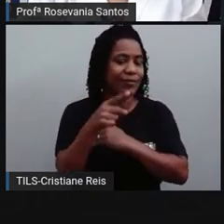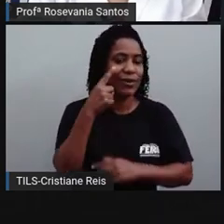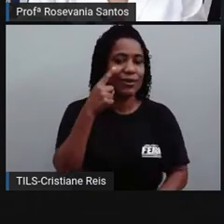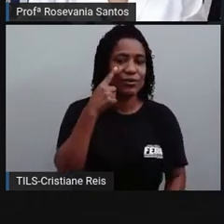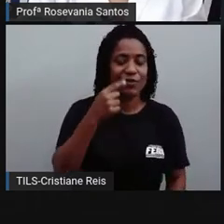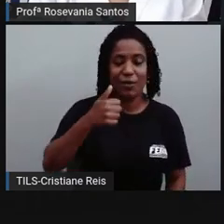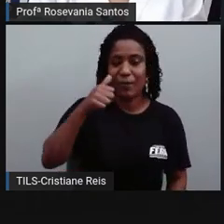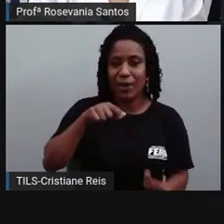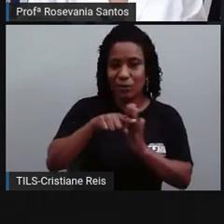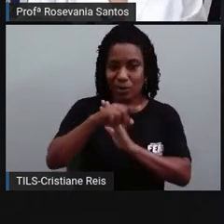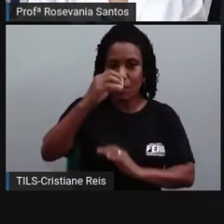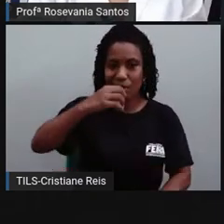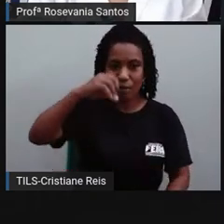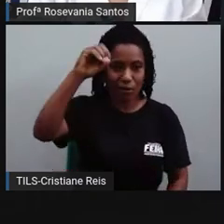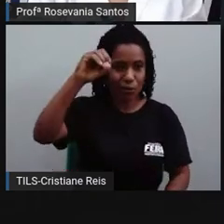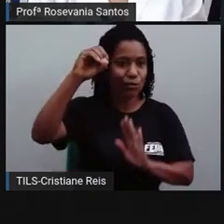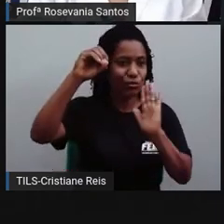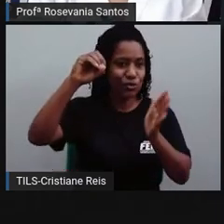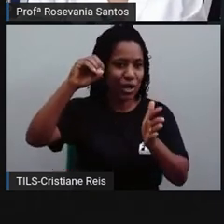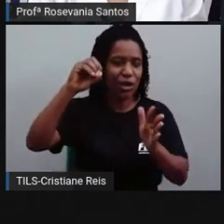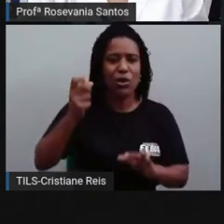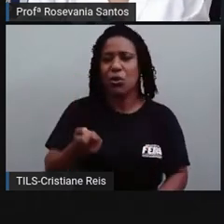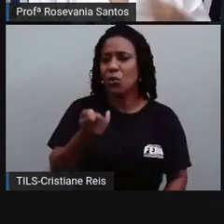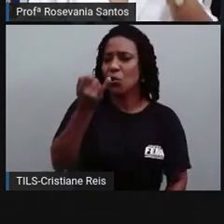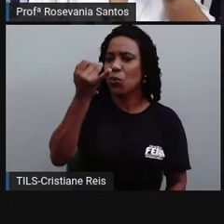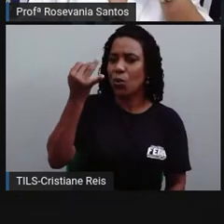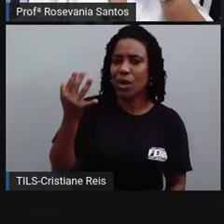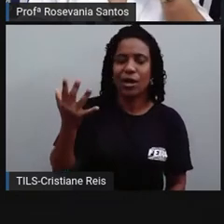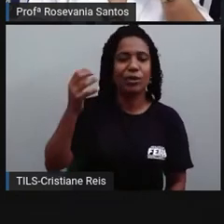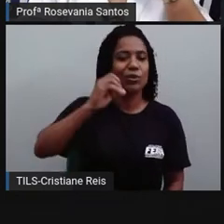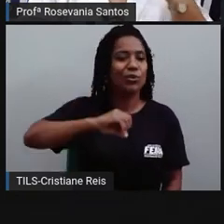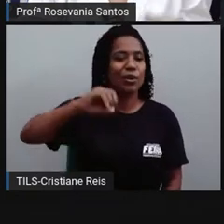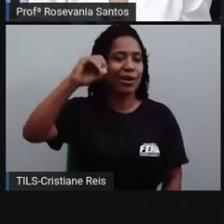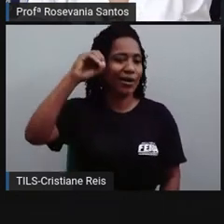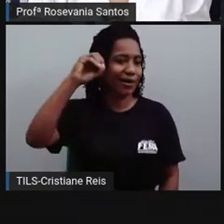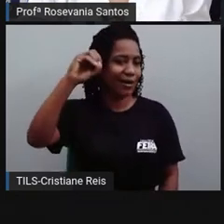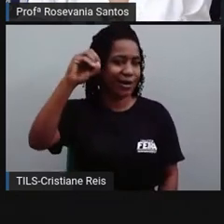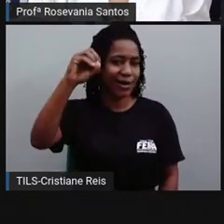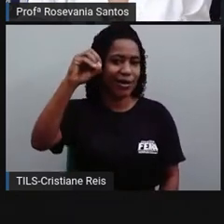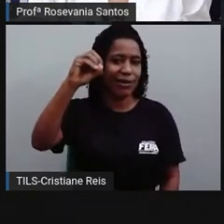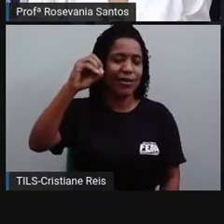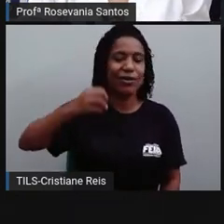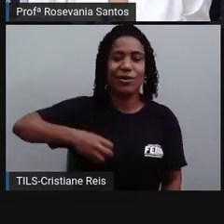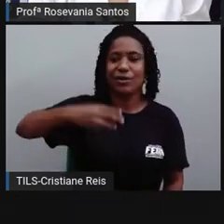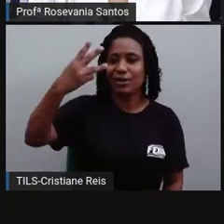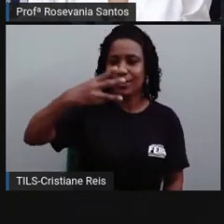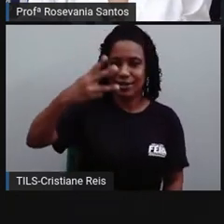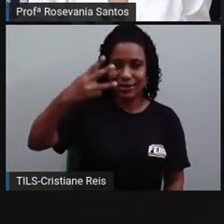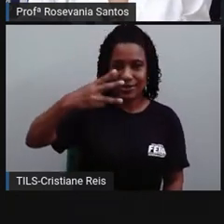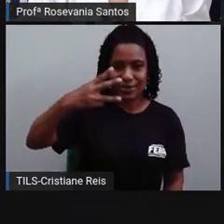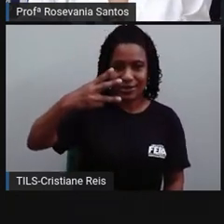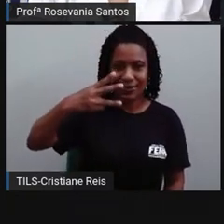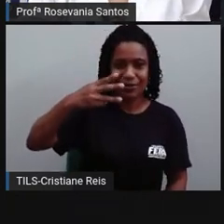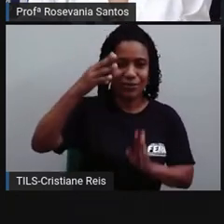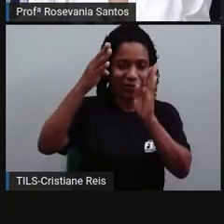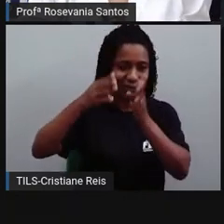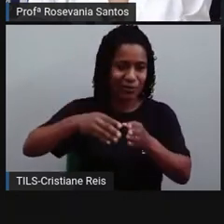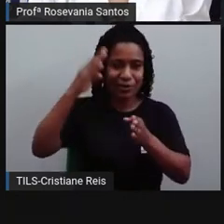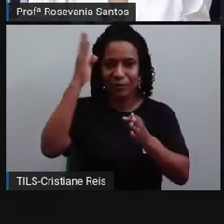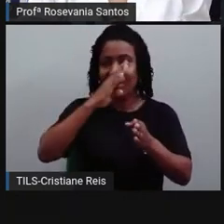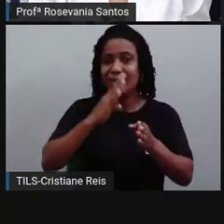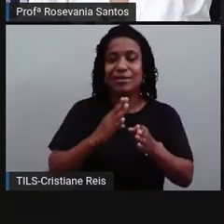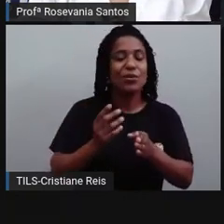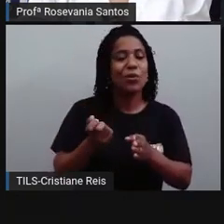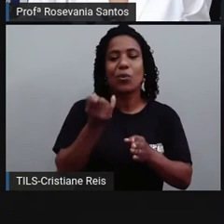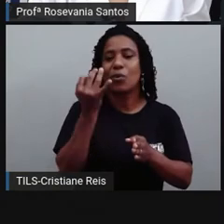em graus, por exemplo, quantos graus tem no caso, né, o terceiro fuso horário brasileiro? Aí eu já vou ter aqui,